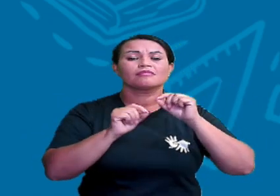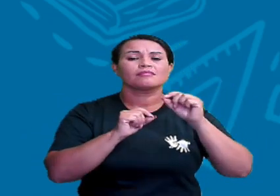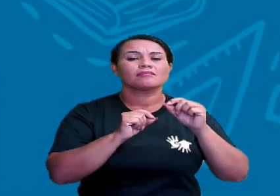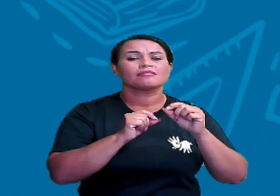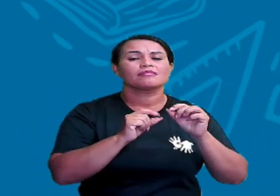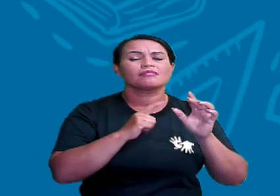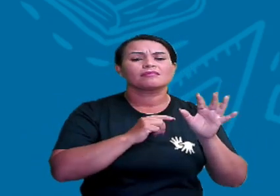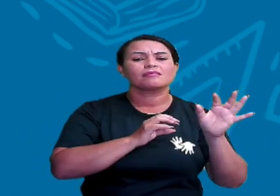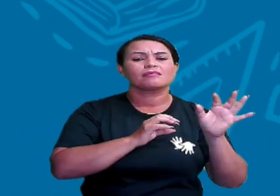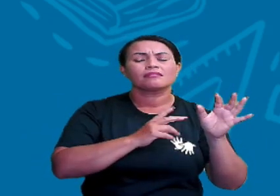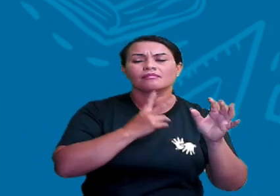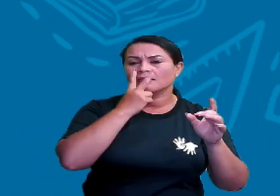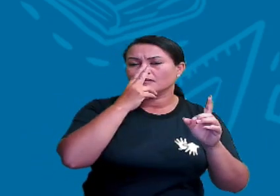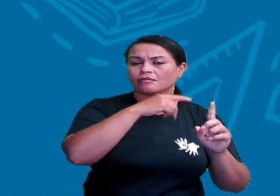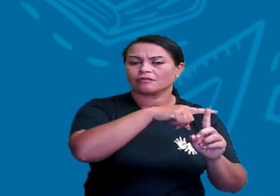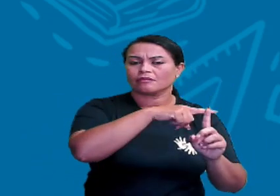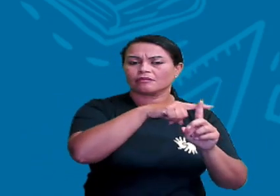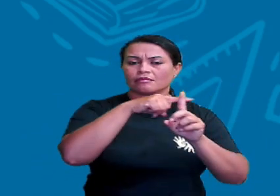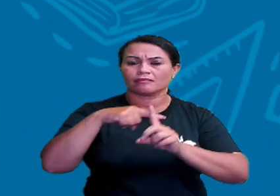de cruz.